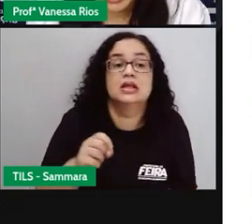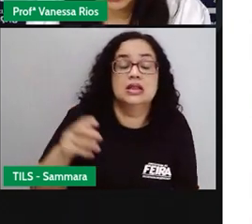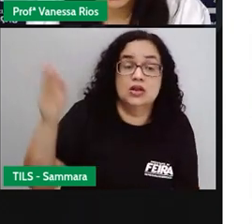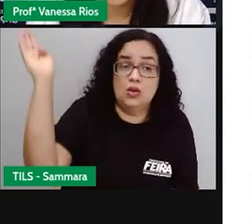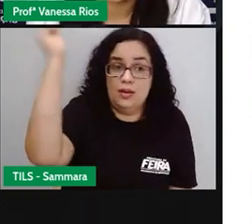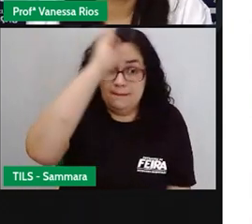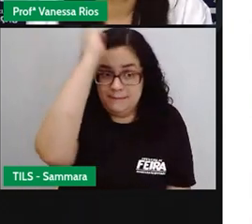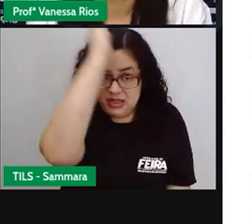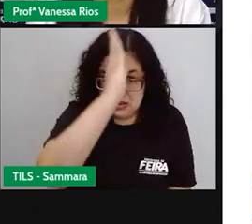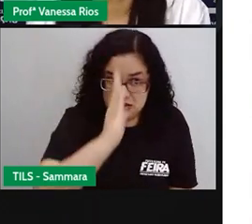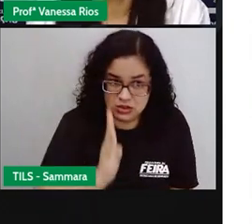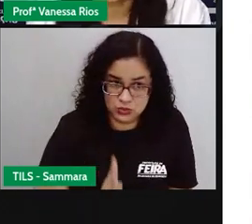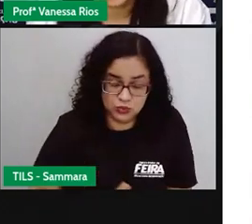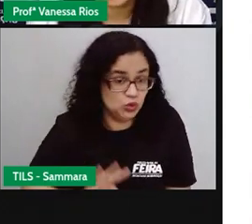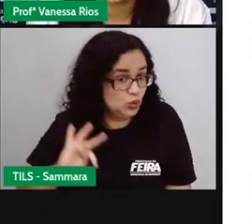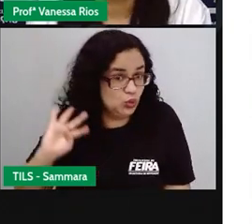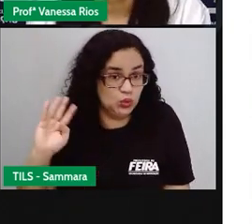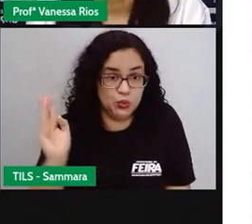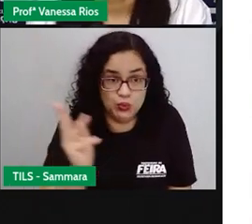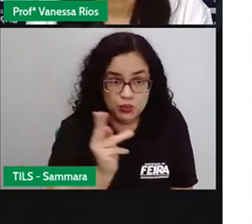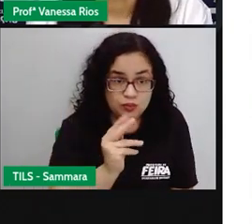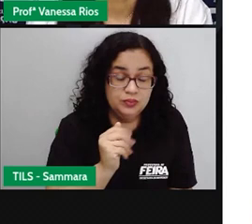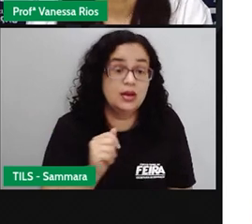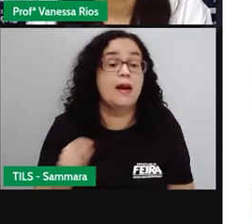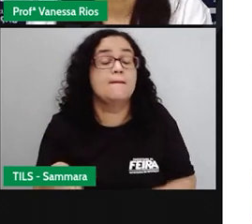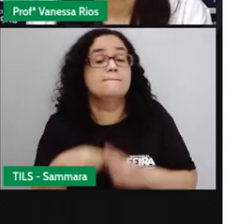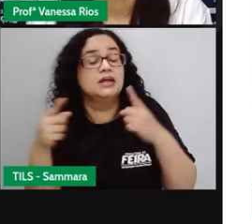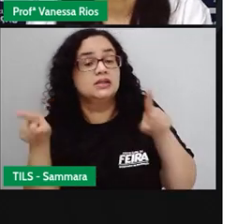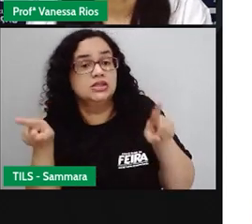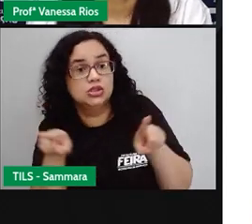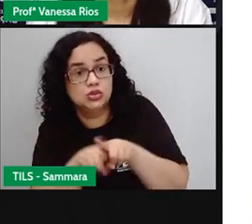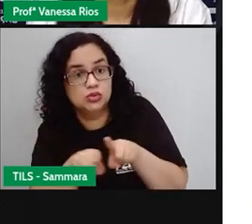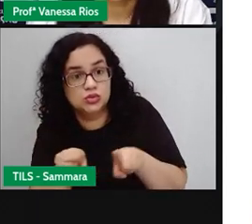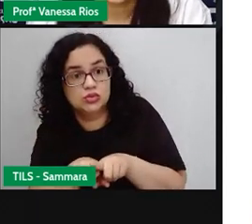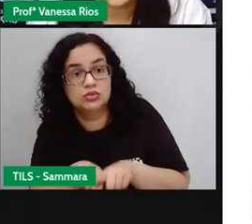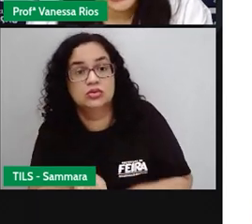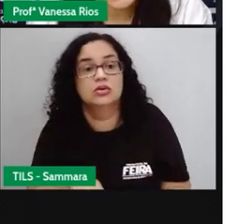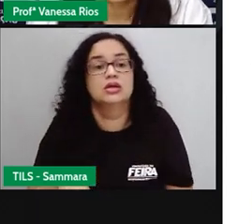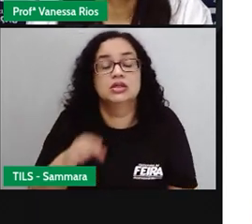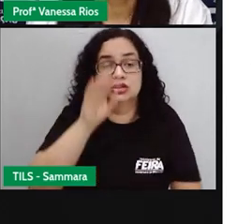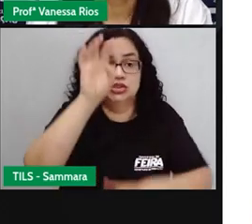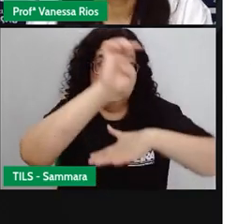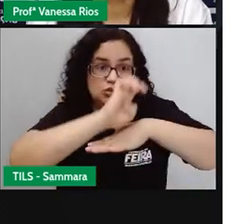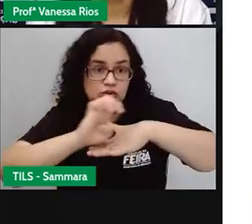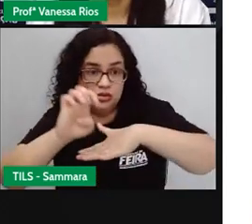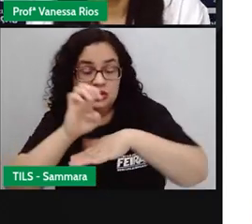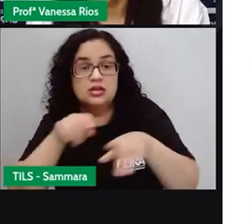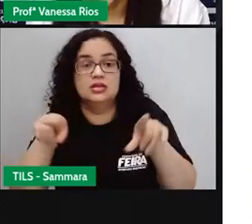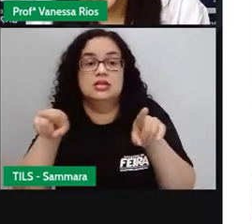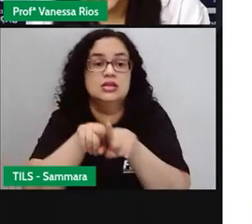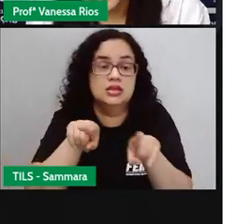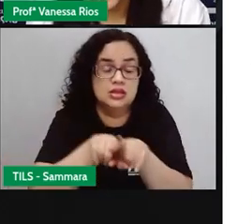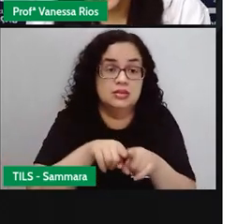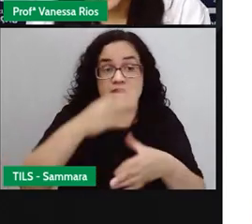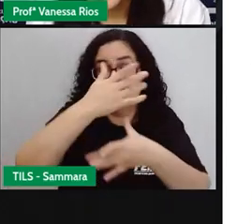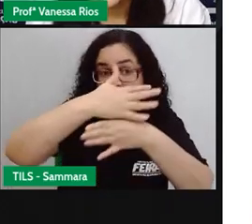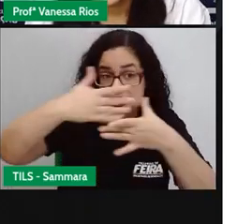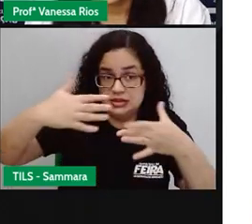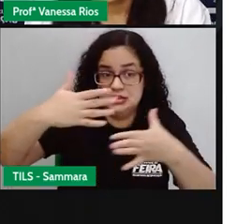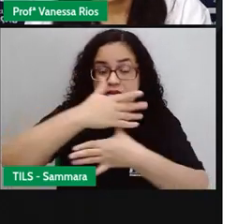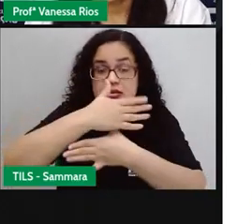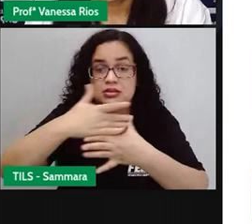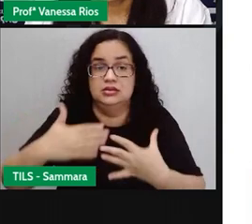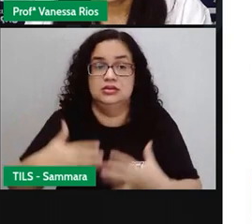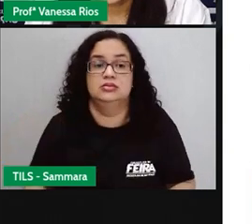nacional, ao nível do Brasil todo, mas também quanto aos territórios de Estado e também do município.